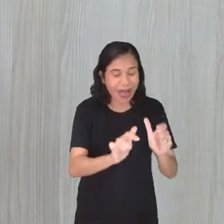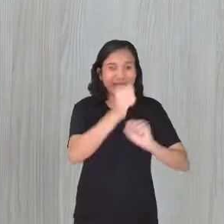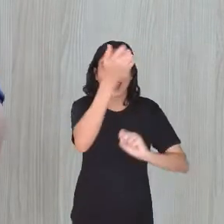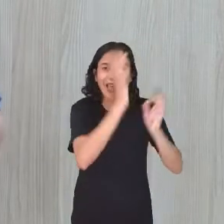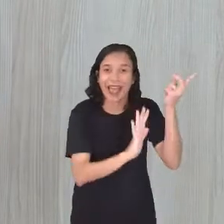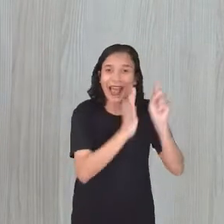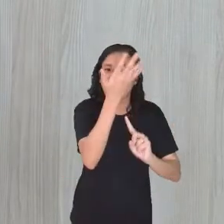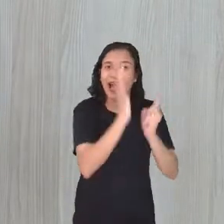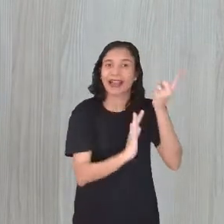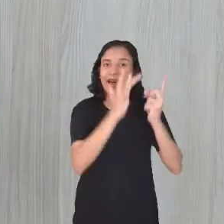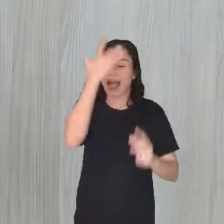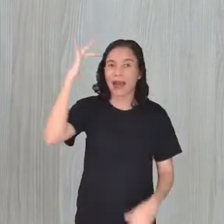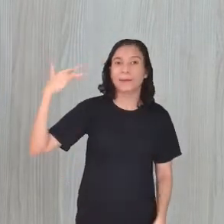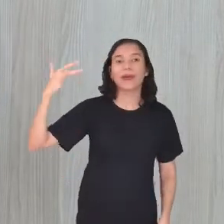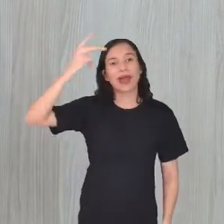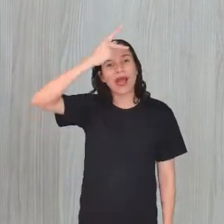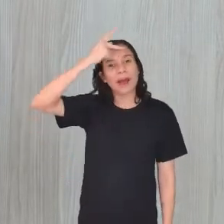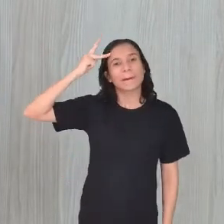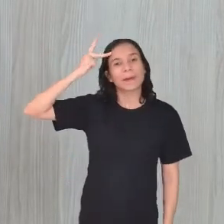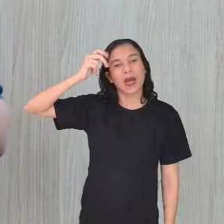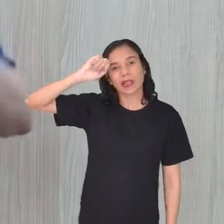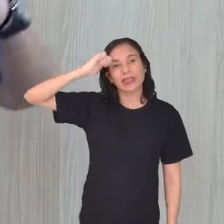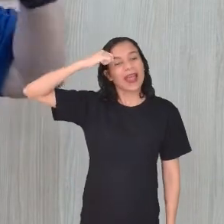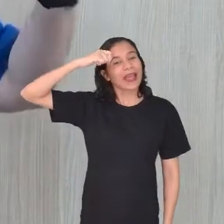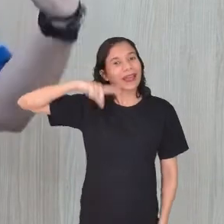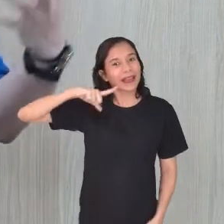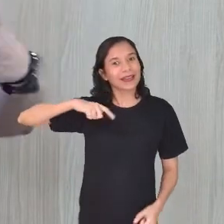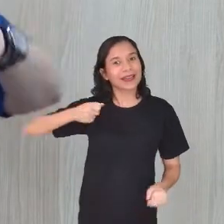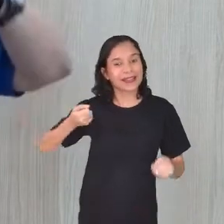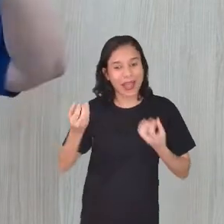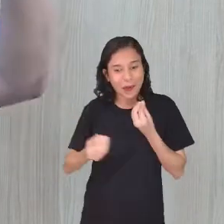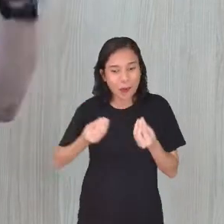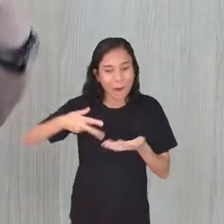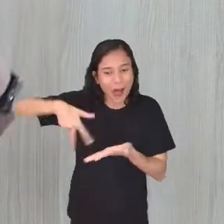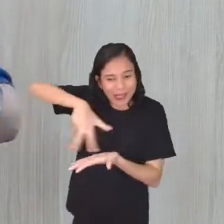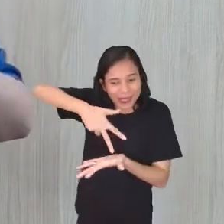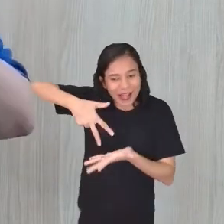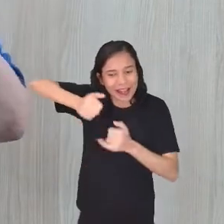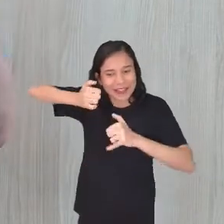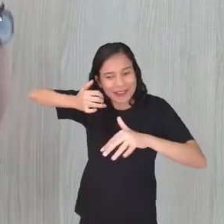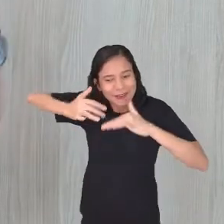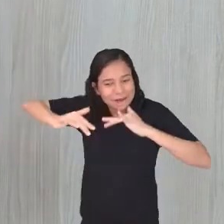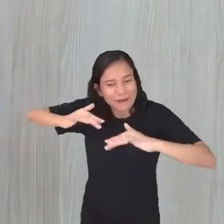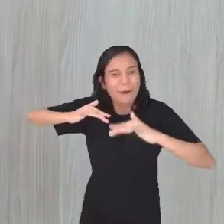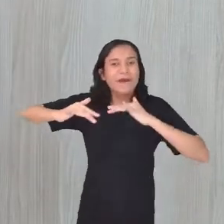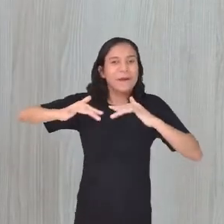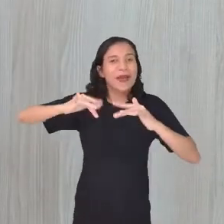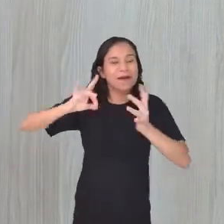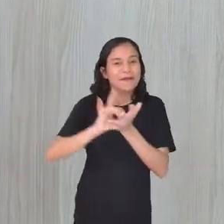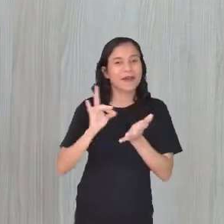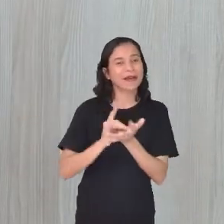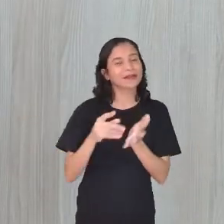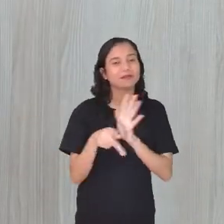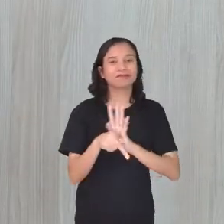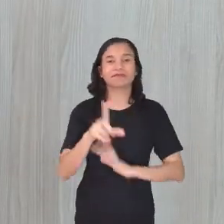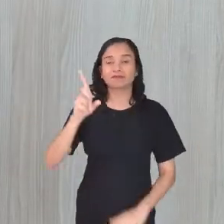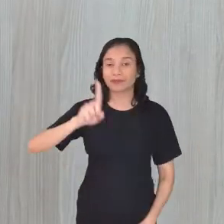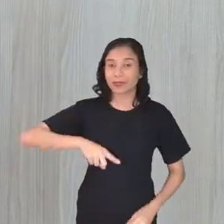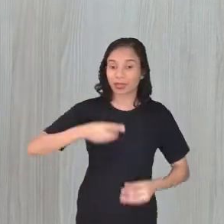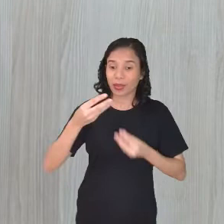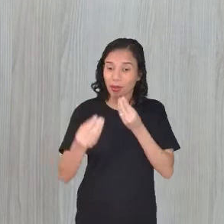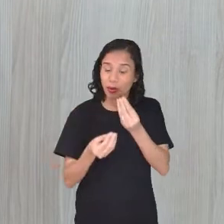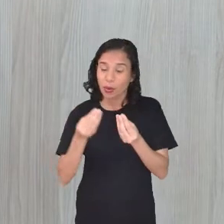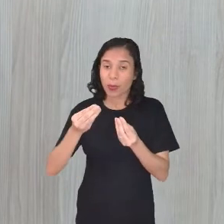né? O povo negro, ele tem também essa base muito de dança, de movimento, né? Então, essa